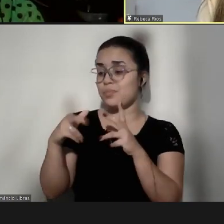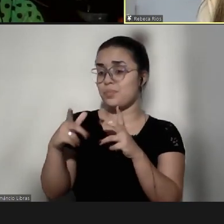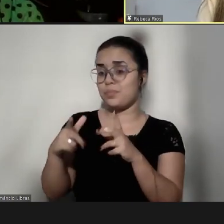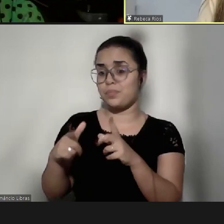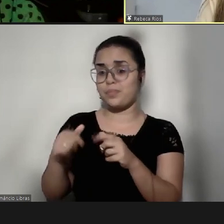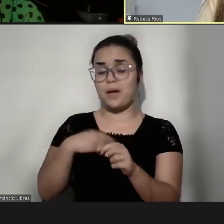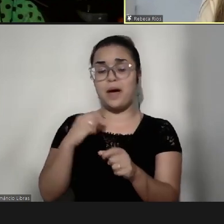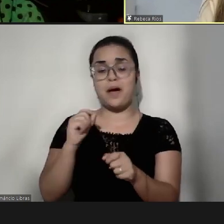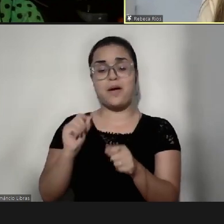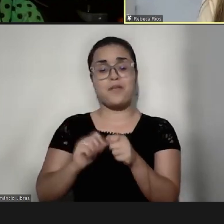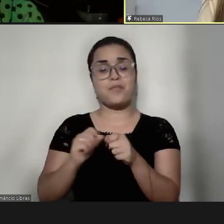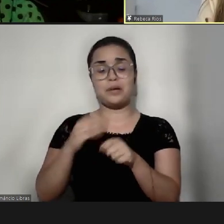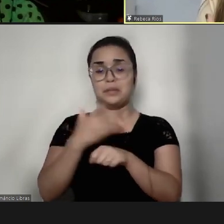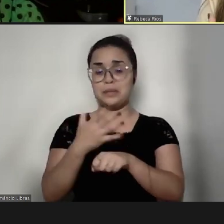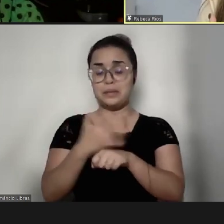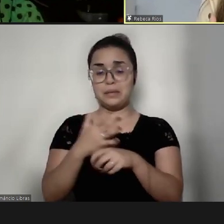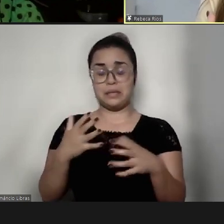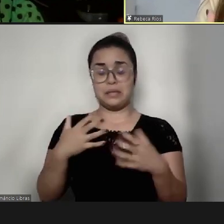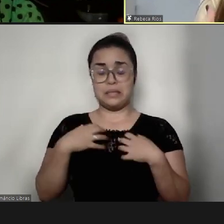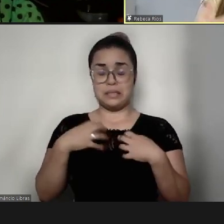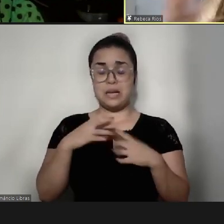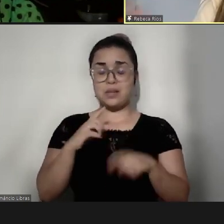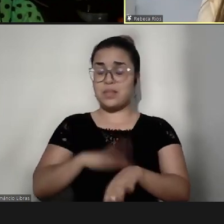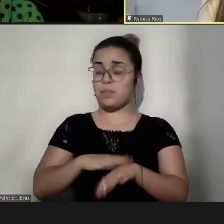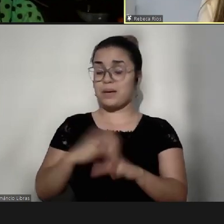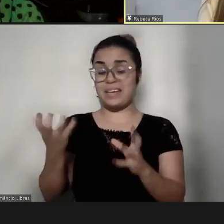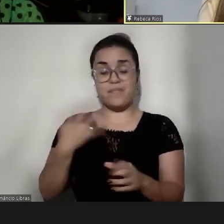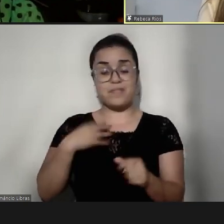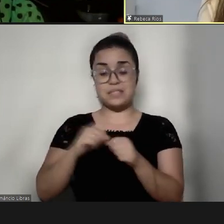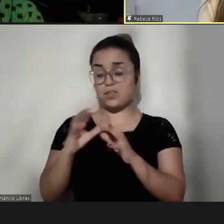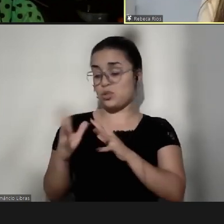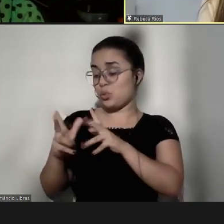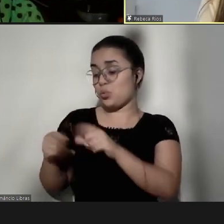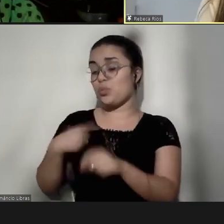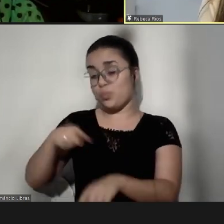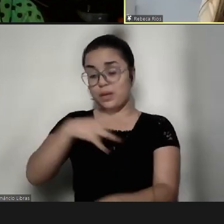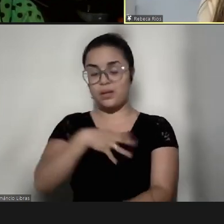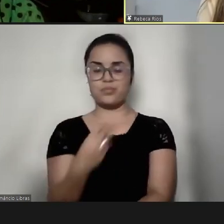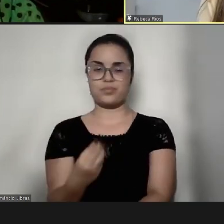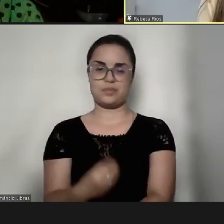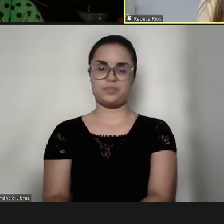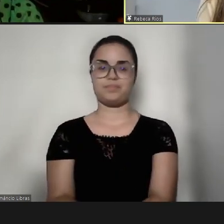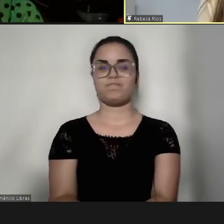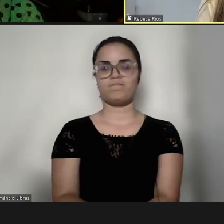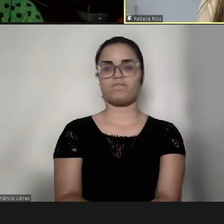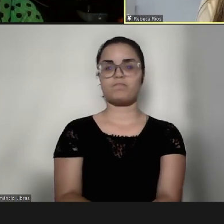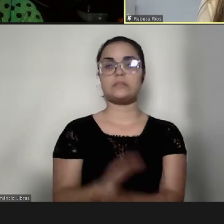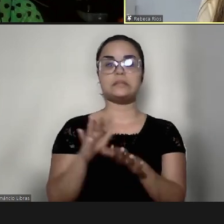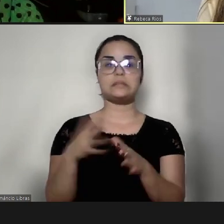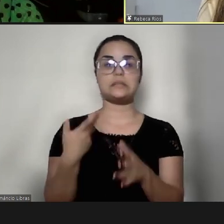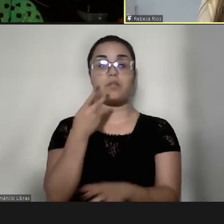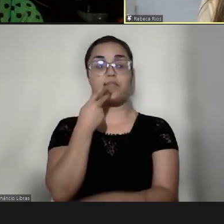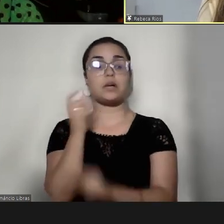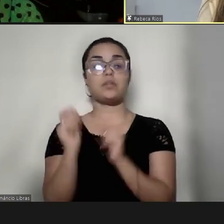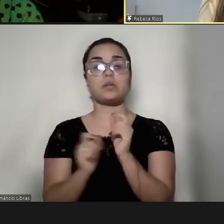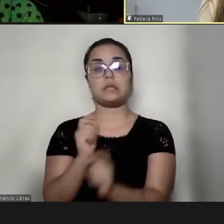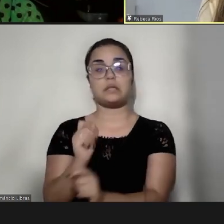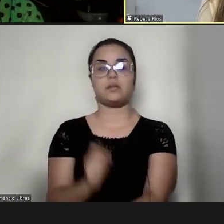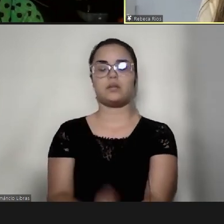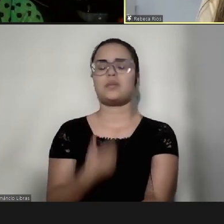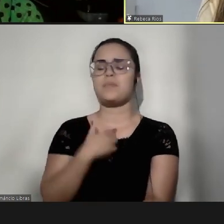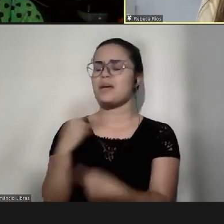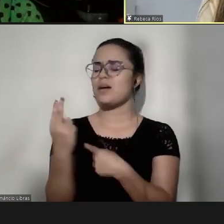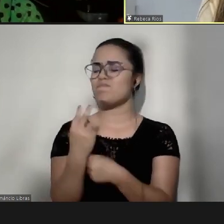despreparada e ao mesmo tempo você quer fazer de tudo pelo aquele seu filho, né, então, eu falo, assim, que o que me ajudou